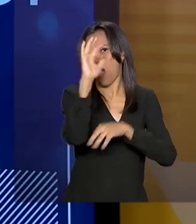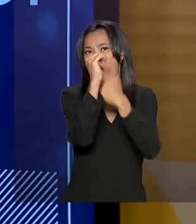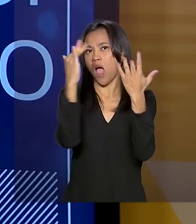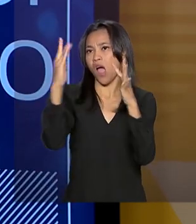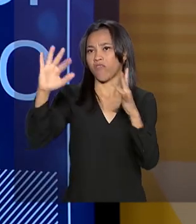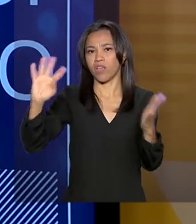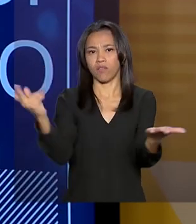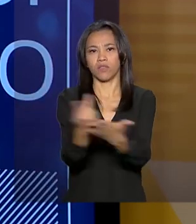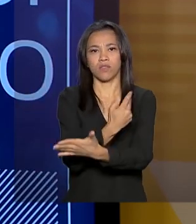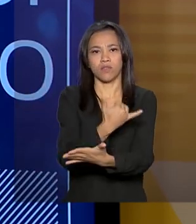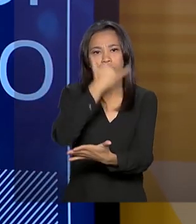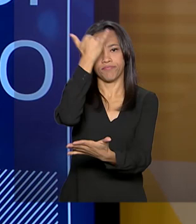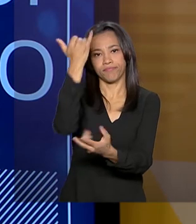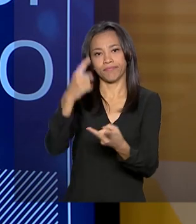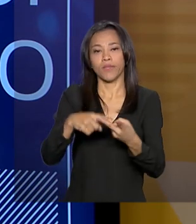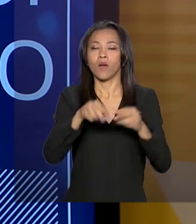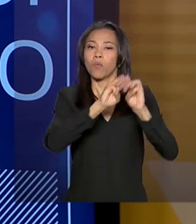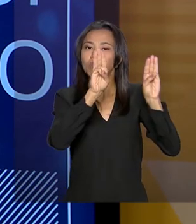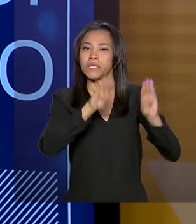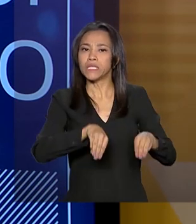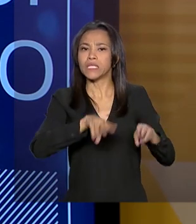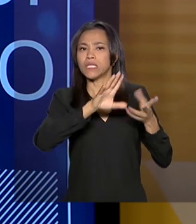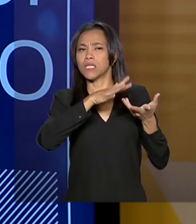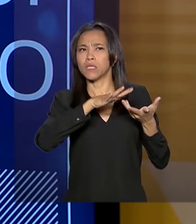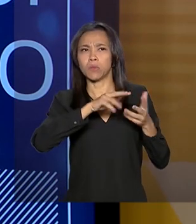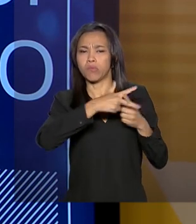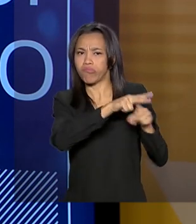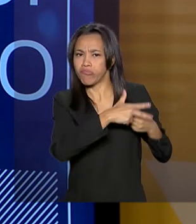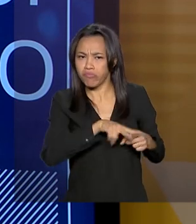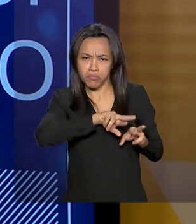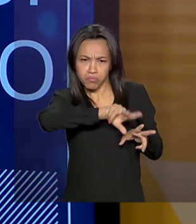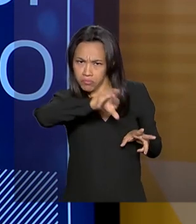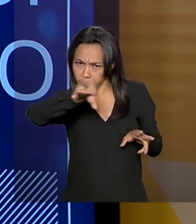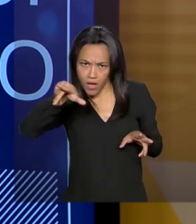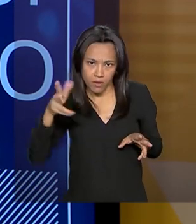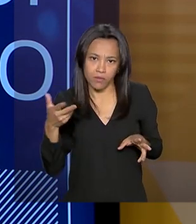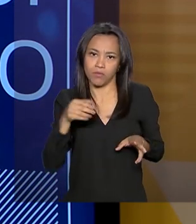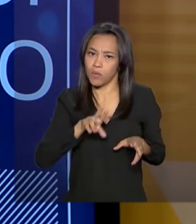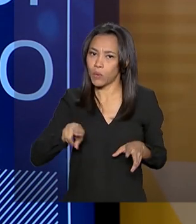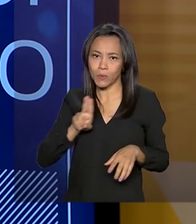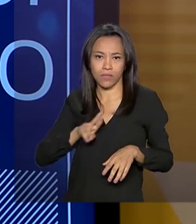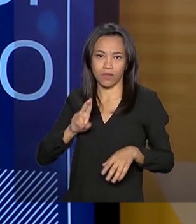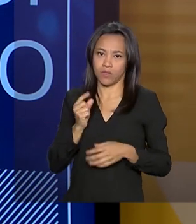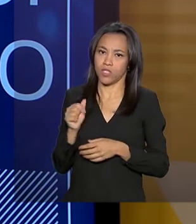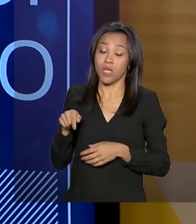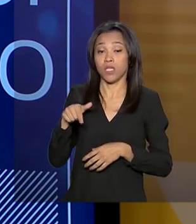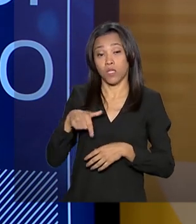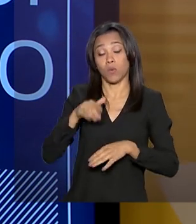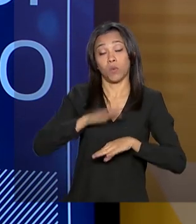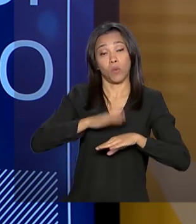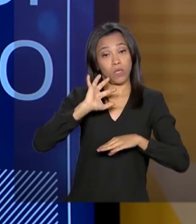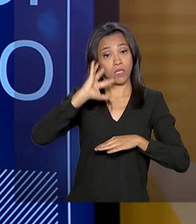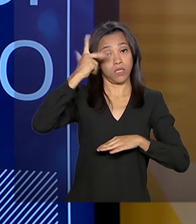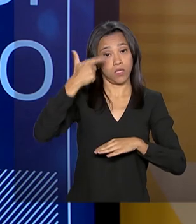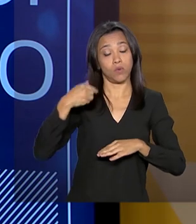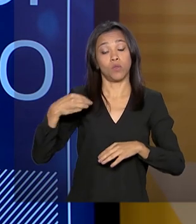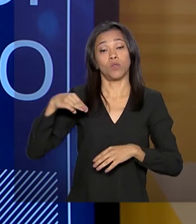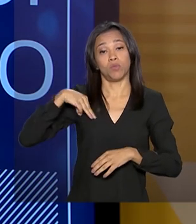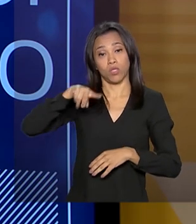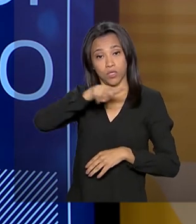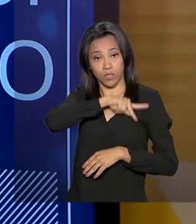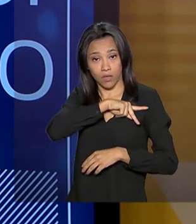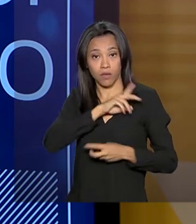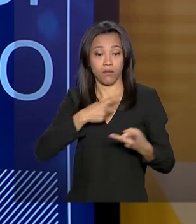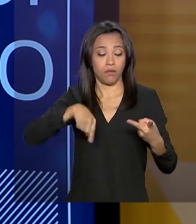patrimônio histórico. Bom, por decisão, com apoio do Ministério Público Federal e decisão